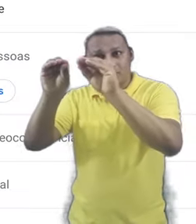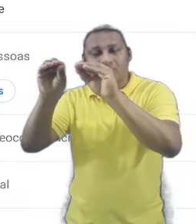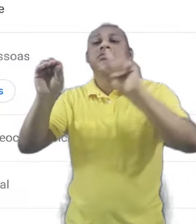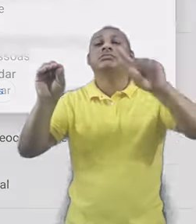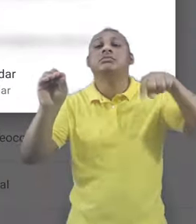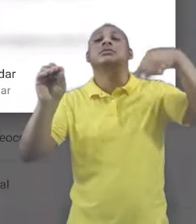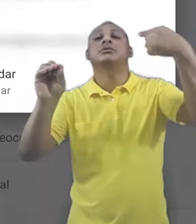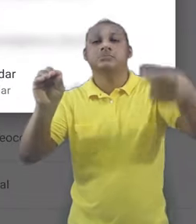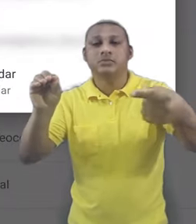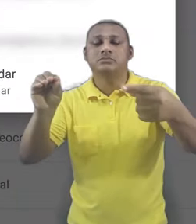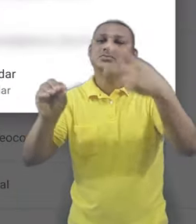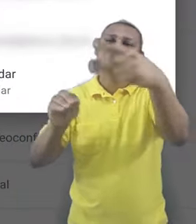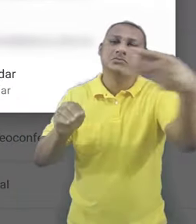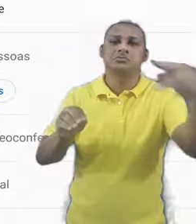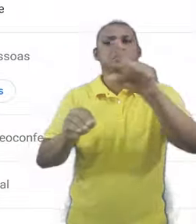entre as nossas agendas.